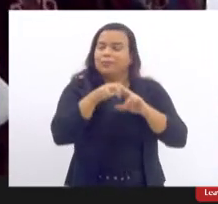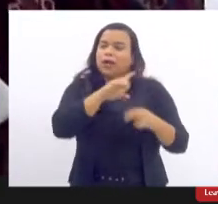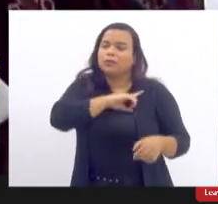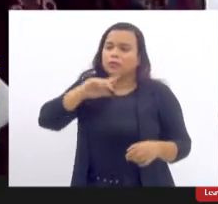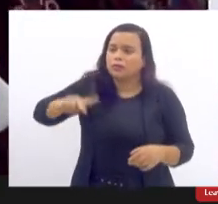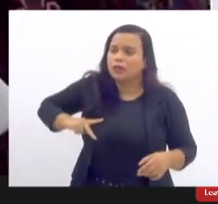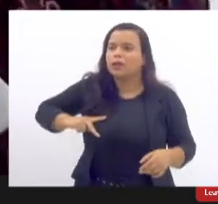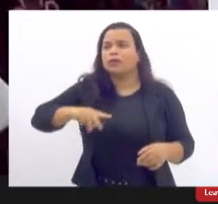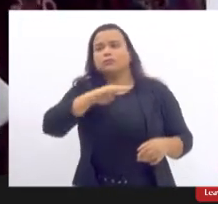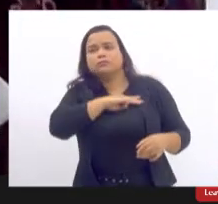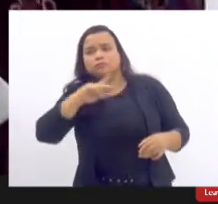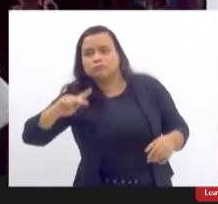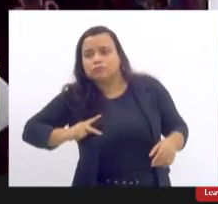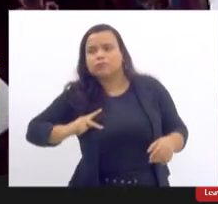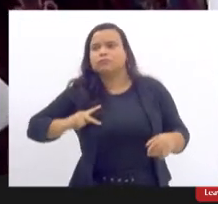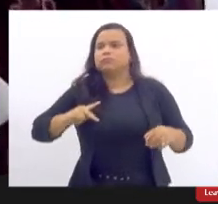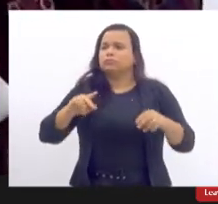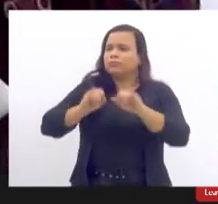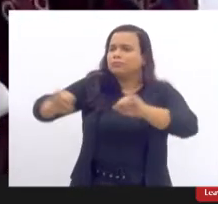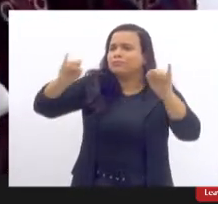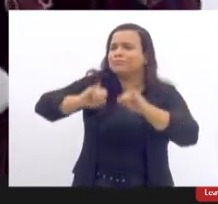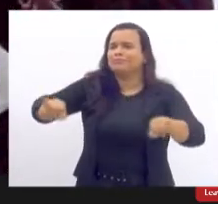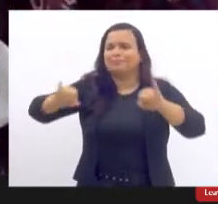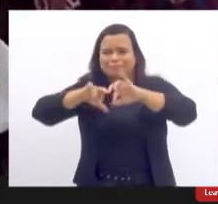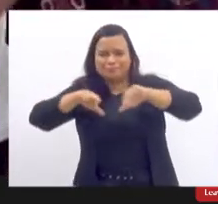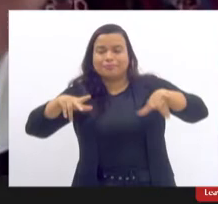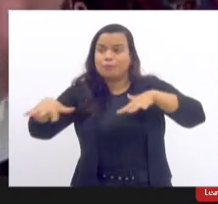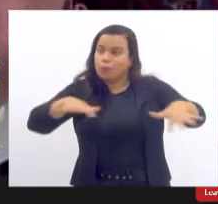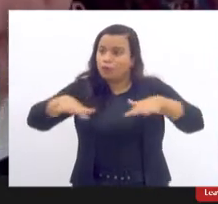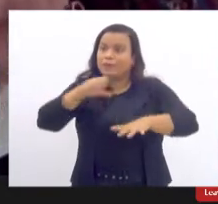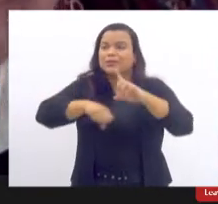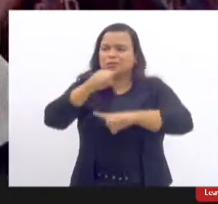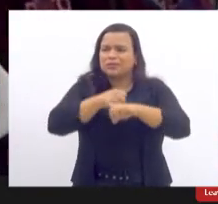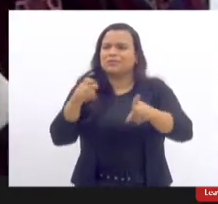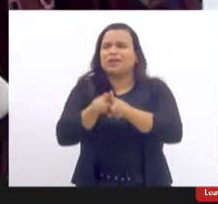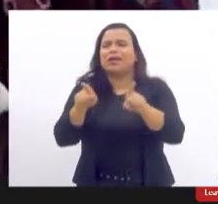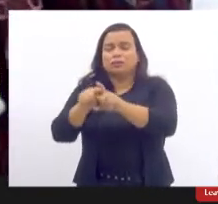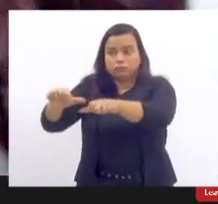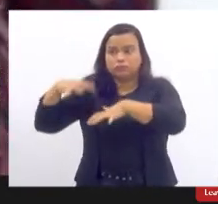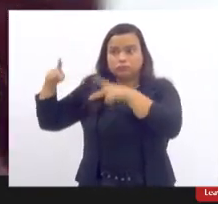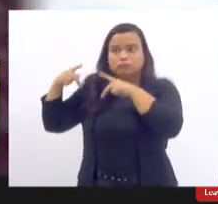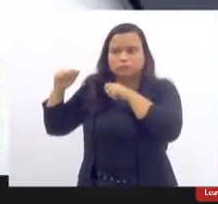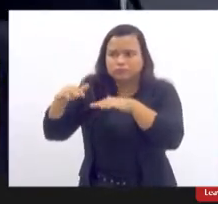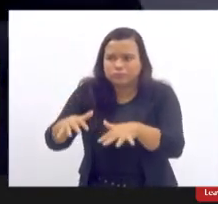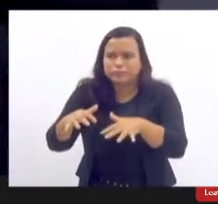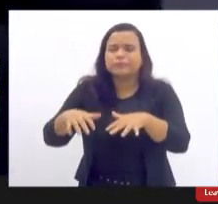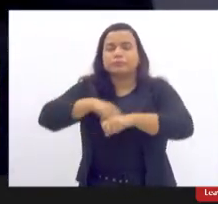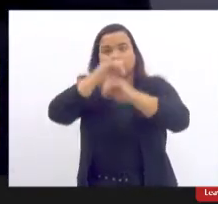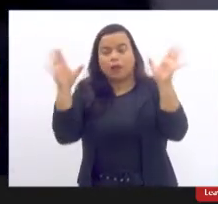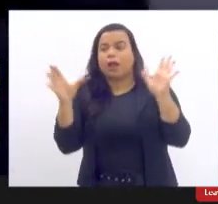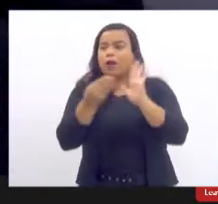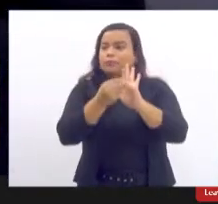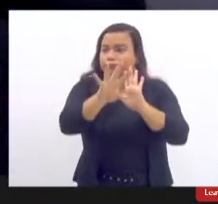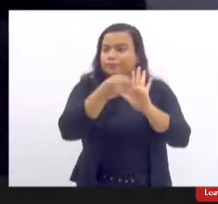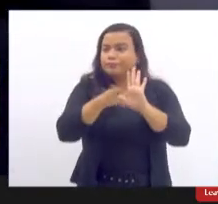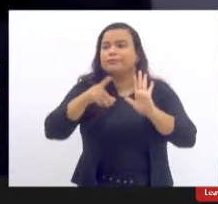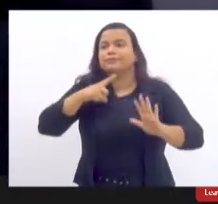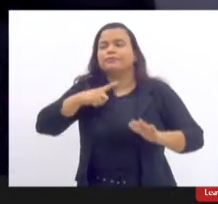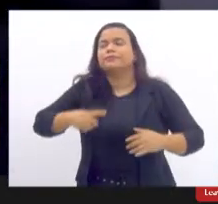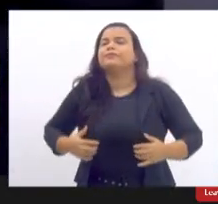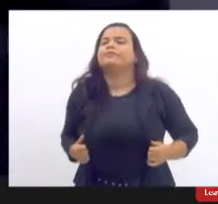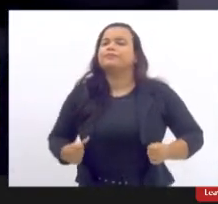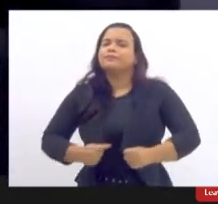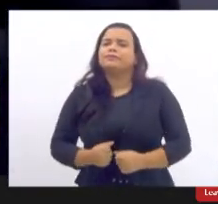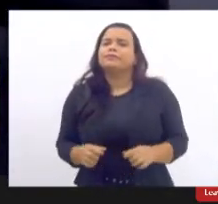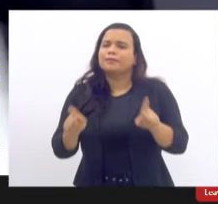Ministério Público, à mídia, sobretudo aos movimentos sociais, às audiências públicas, ao esclarecimento. Cada vez, vou